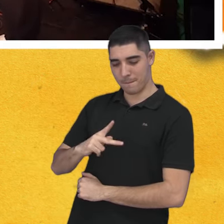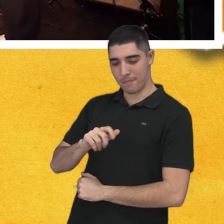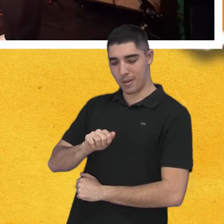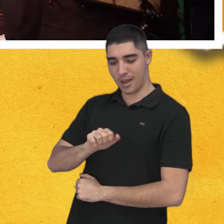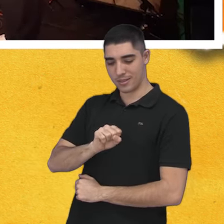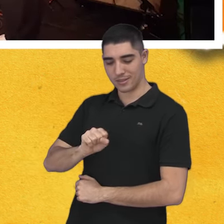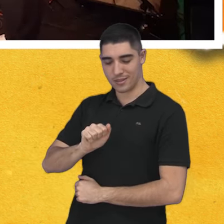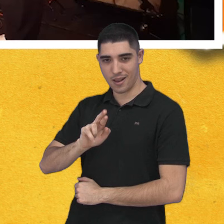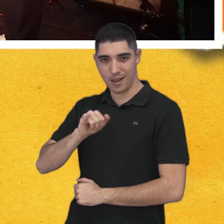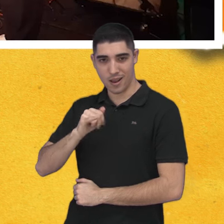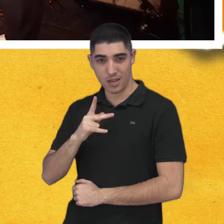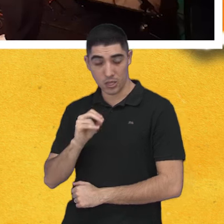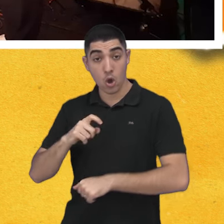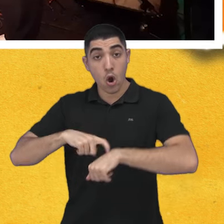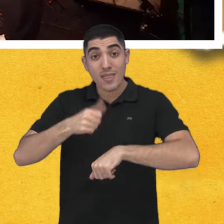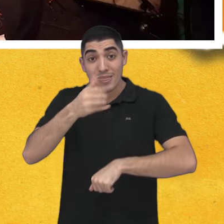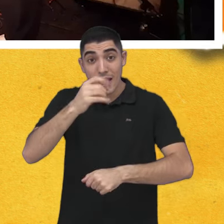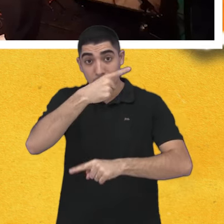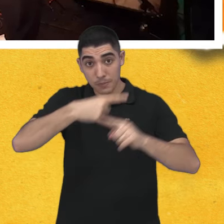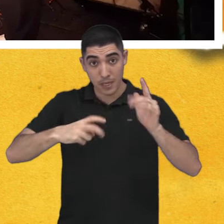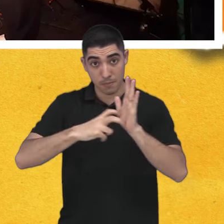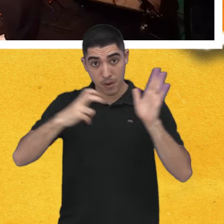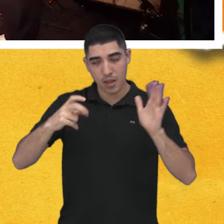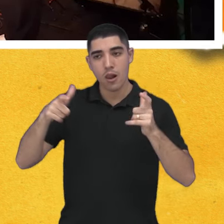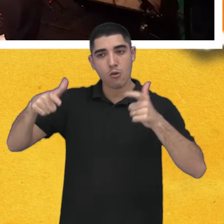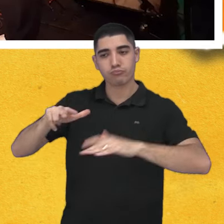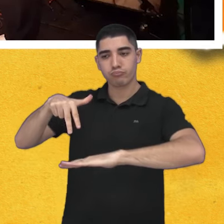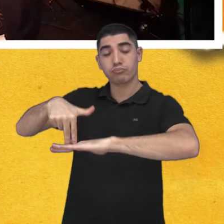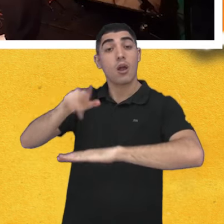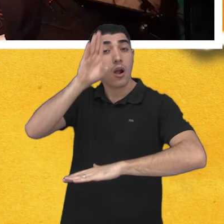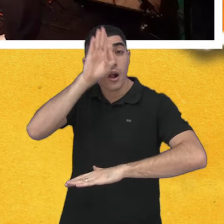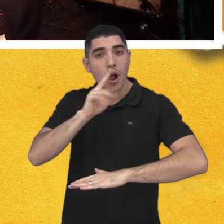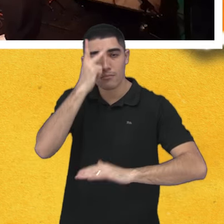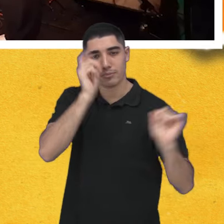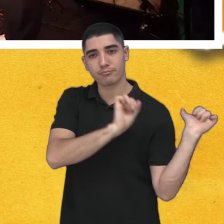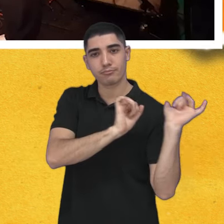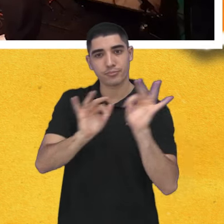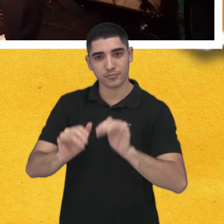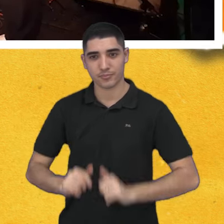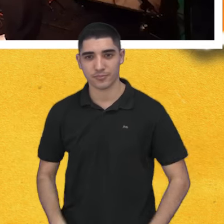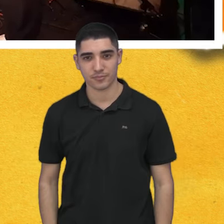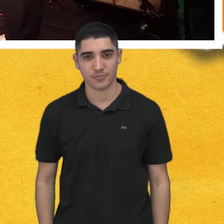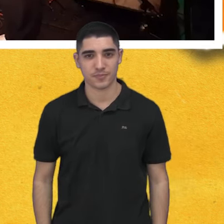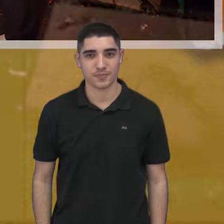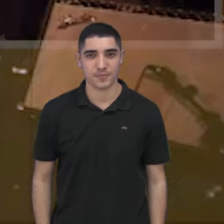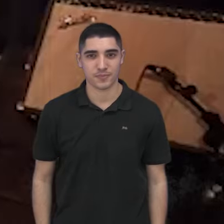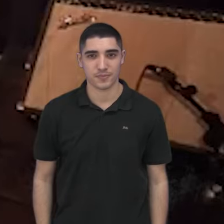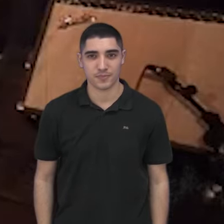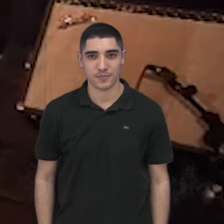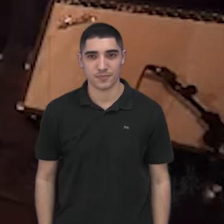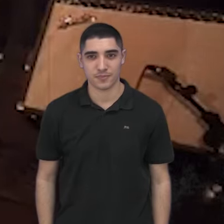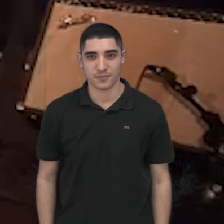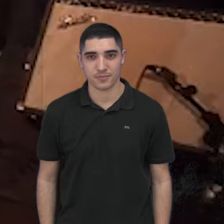sistema Brega de Som se apresentam às 10h30 da manhã no palco do Bambuzal e a entrada é gratuita.